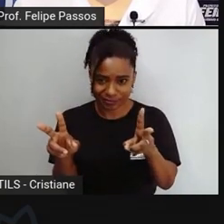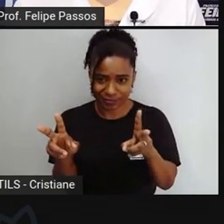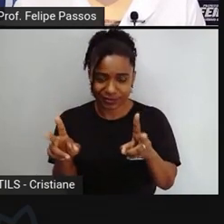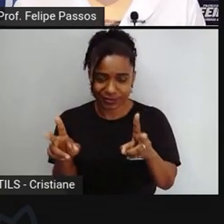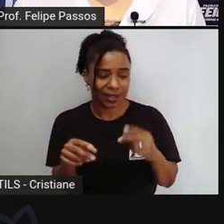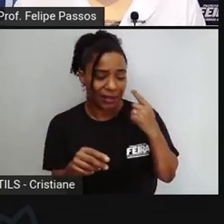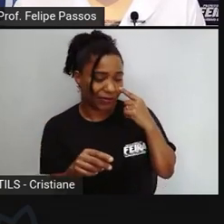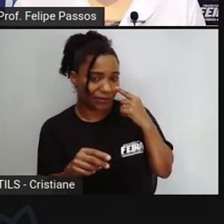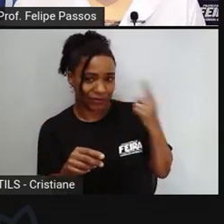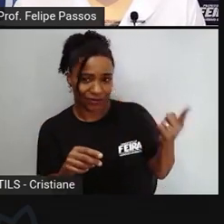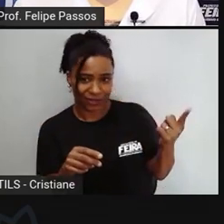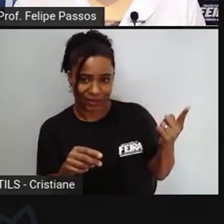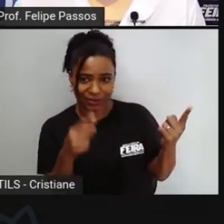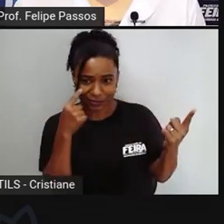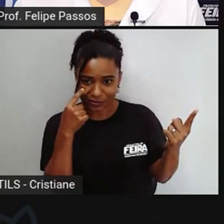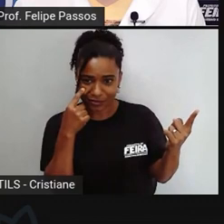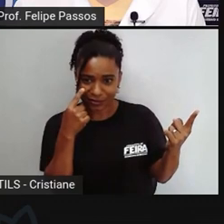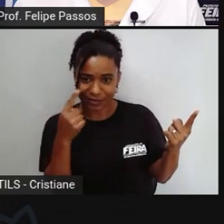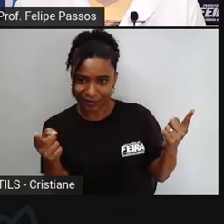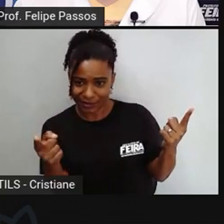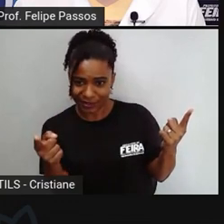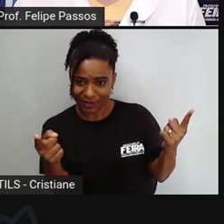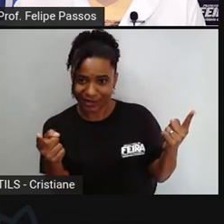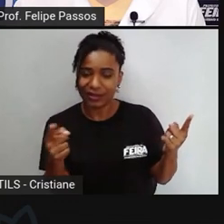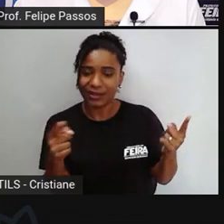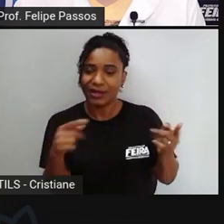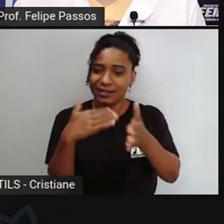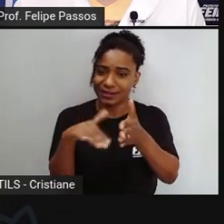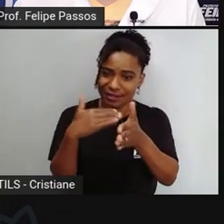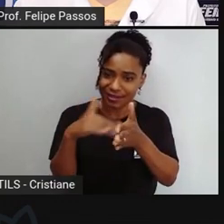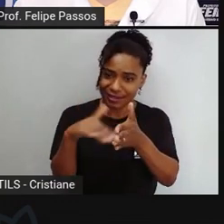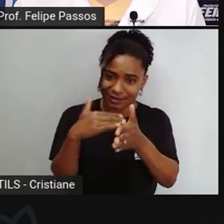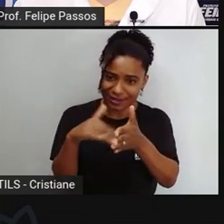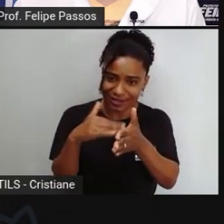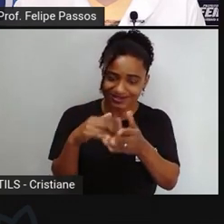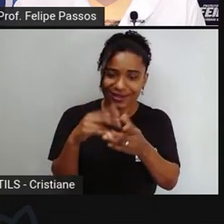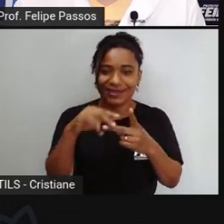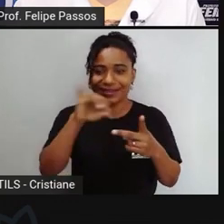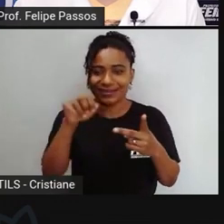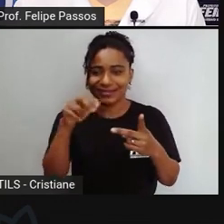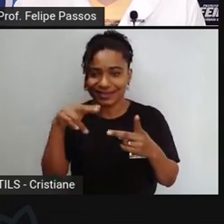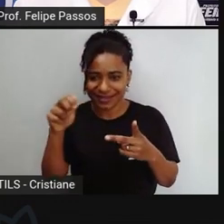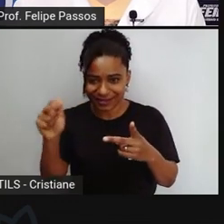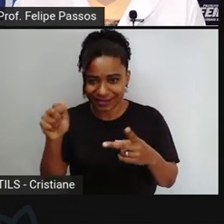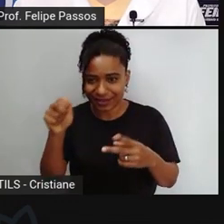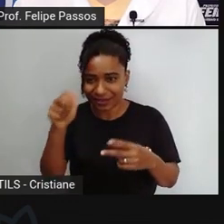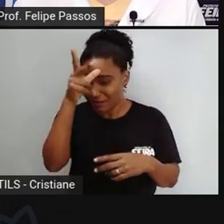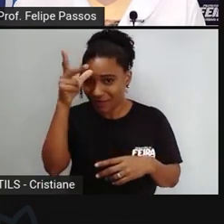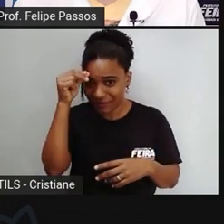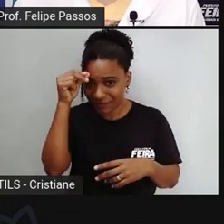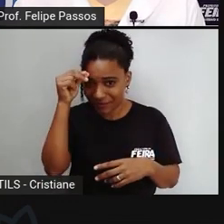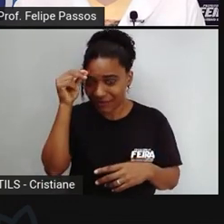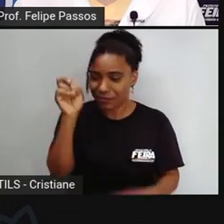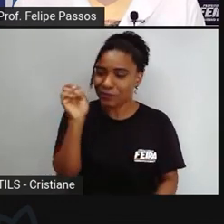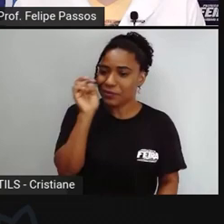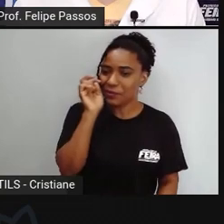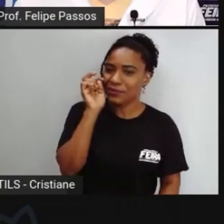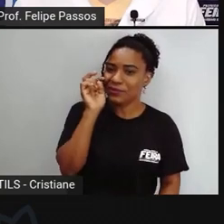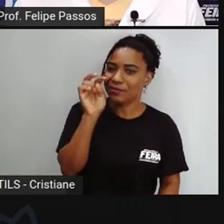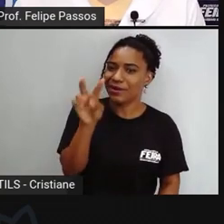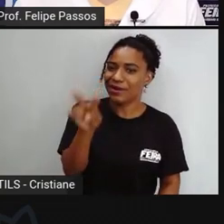Janaína a professora Anassi Paim o prefeito Cobain Marquins vemos a